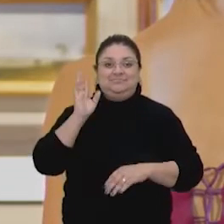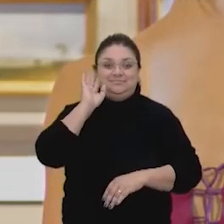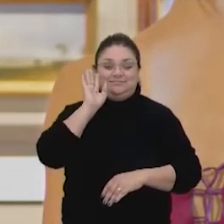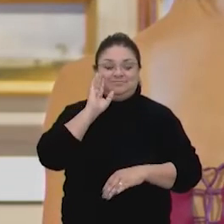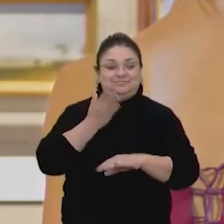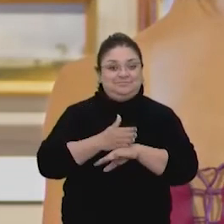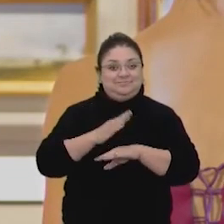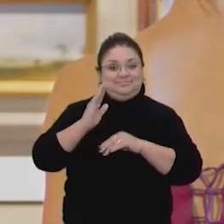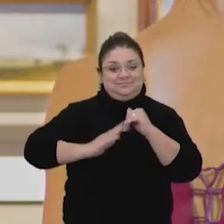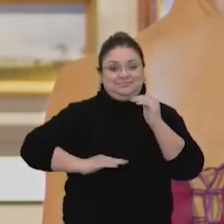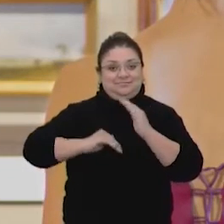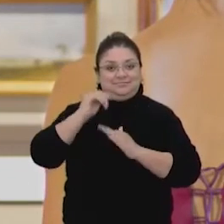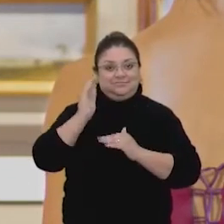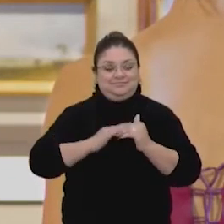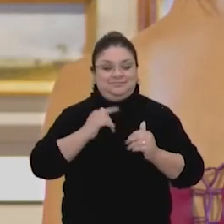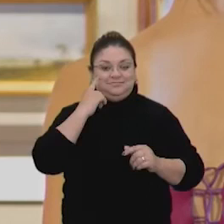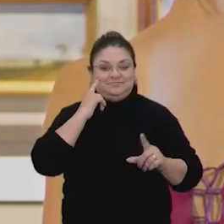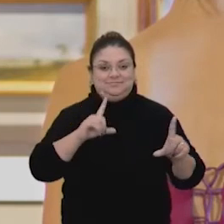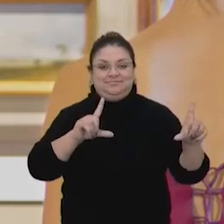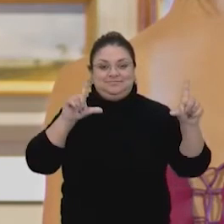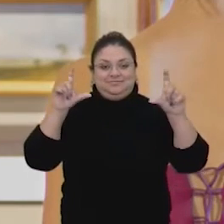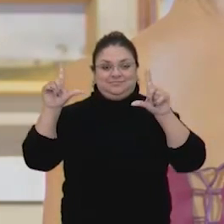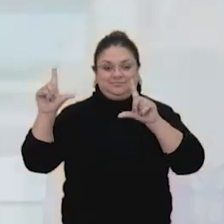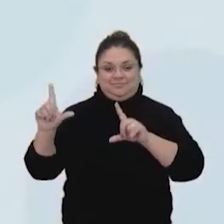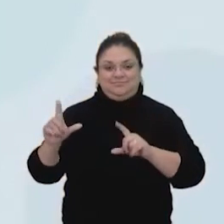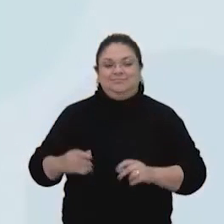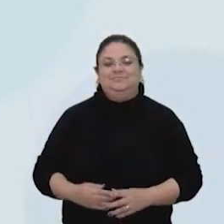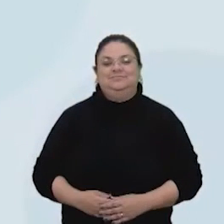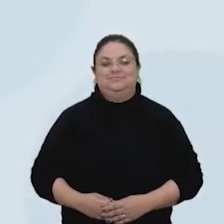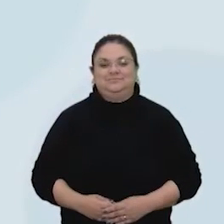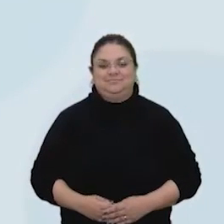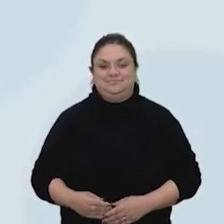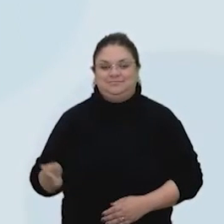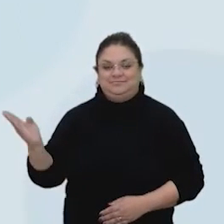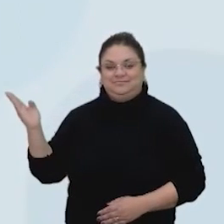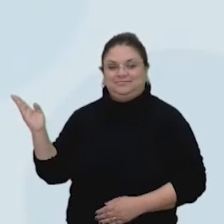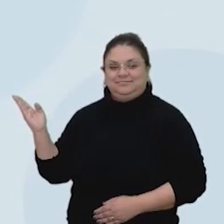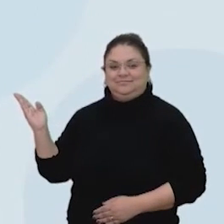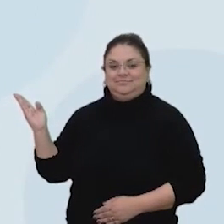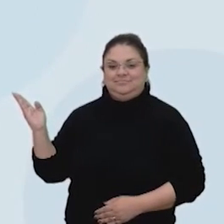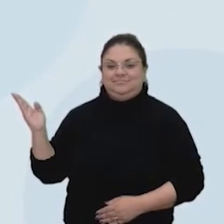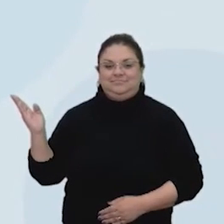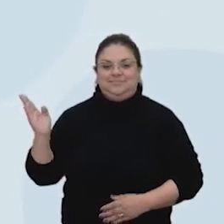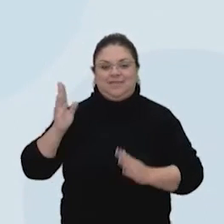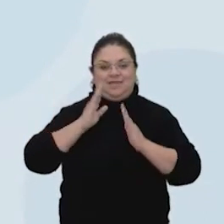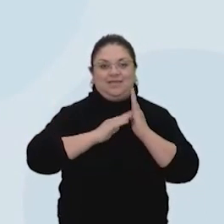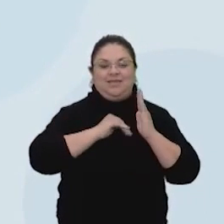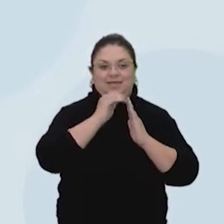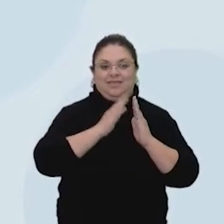uma imagem para a gente, que o casal Arnolfini, do Jan van Eyck.